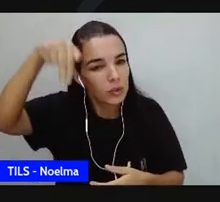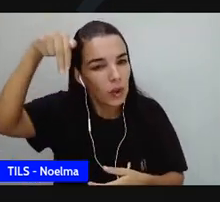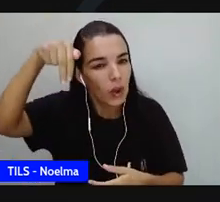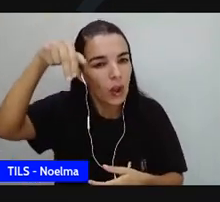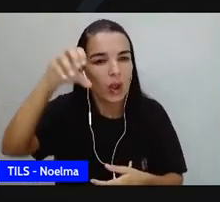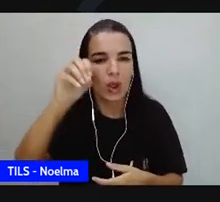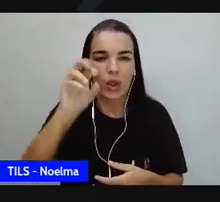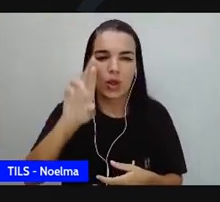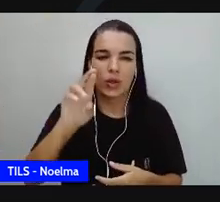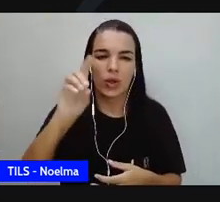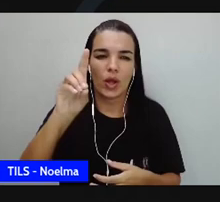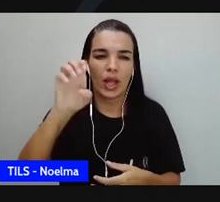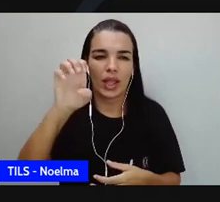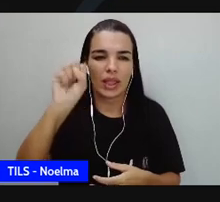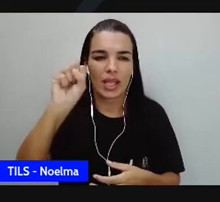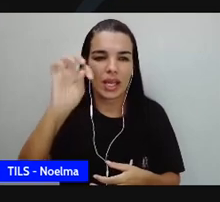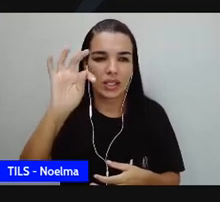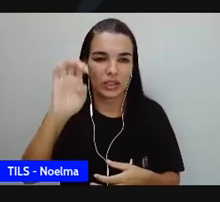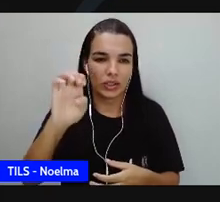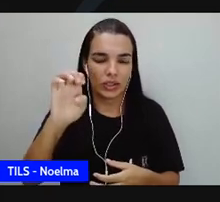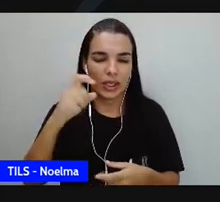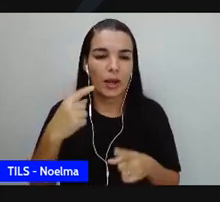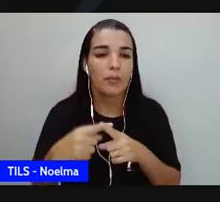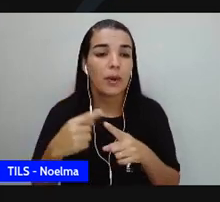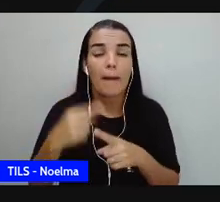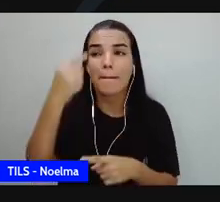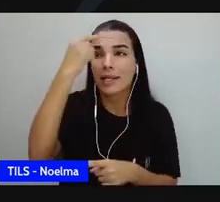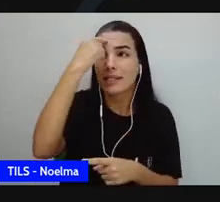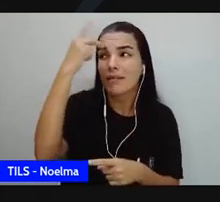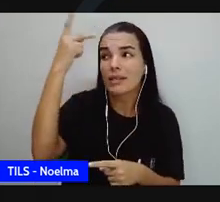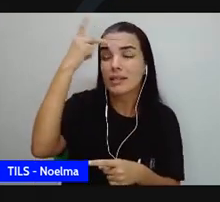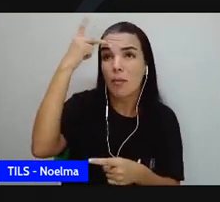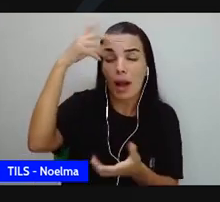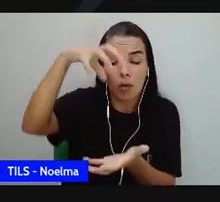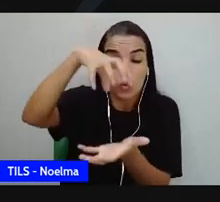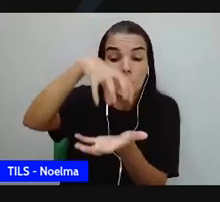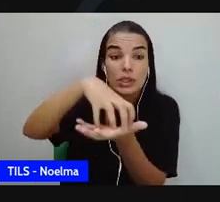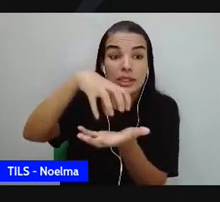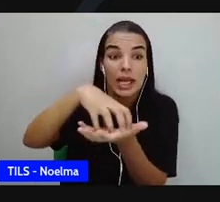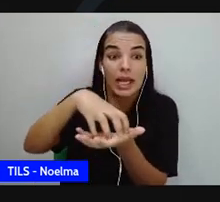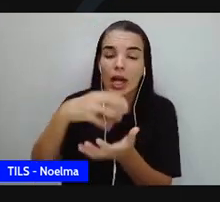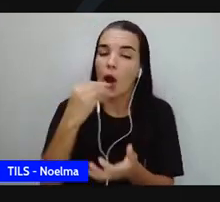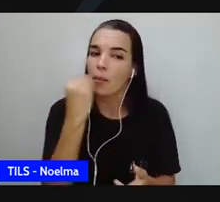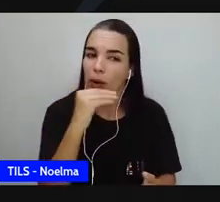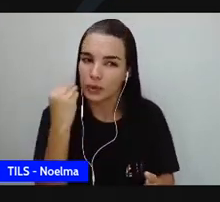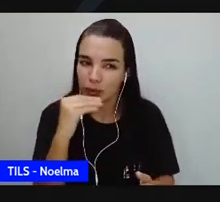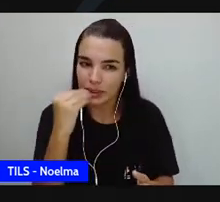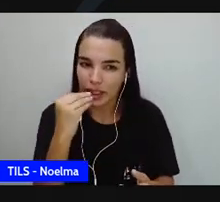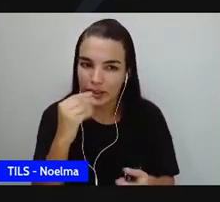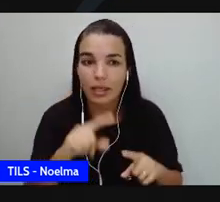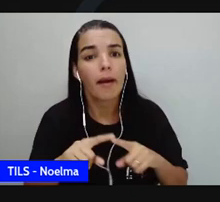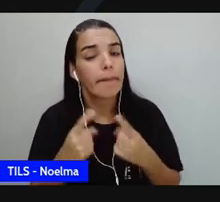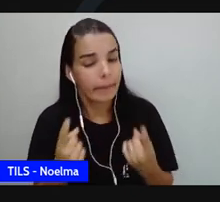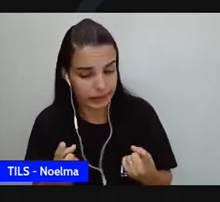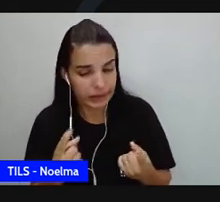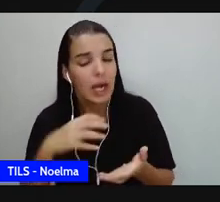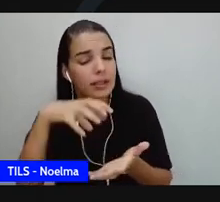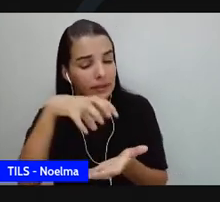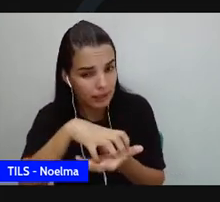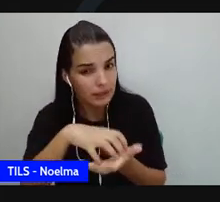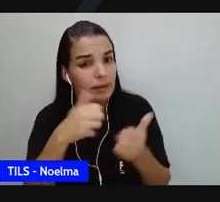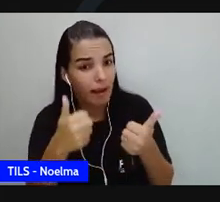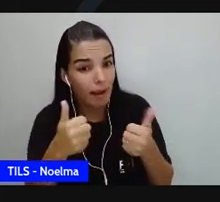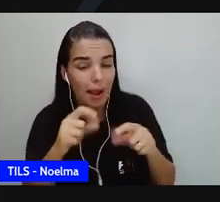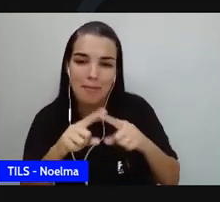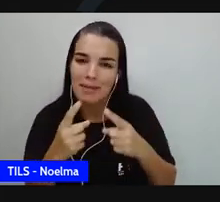diversos regiões, que entendiam São Paulo como o grande centro das grandes oportunidades. Queria ter o grande centro, mas nem o